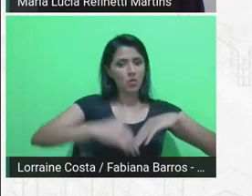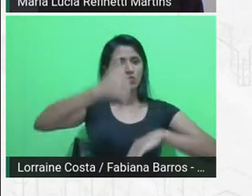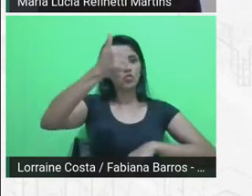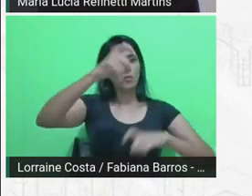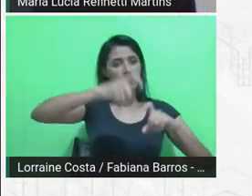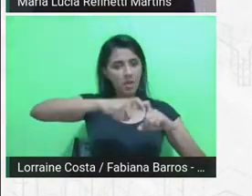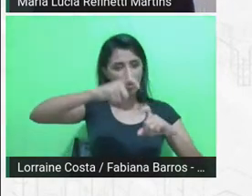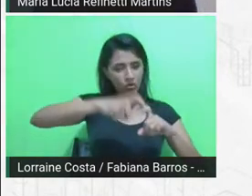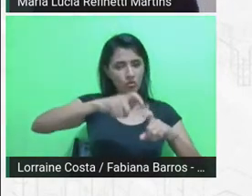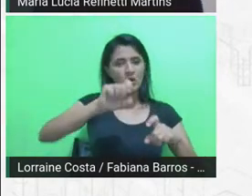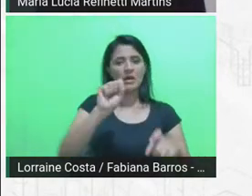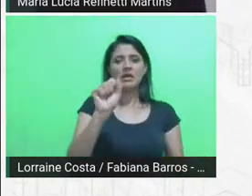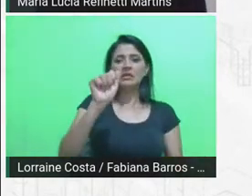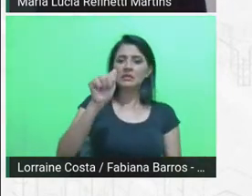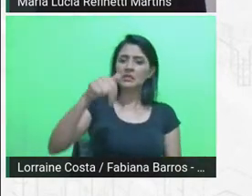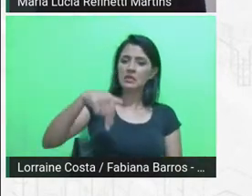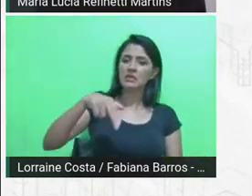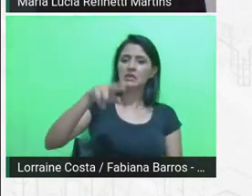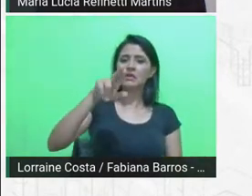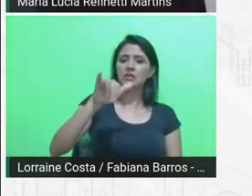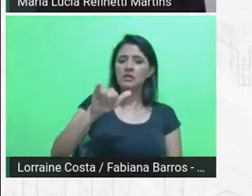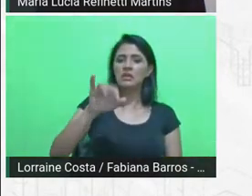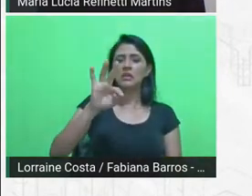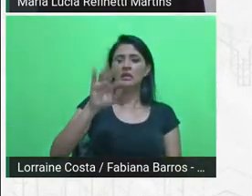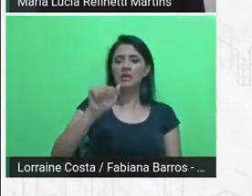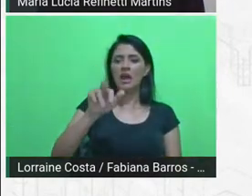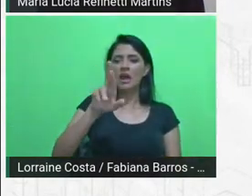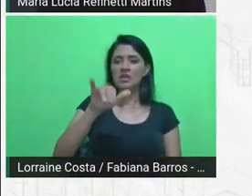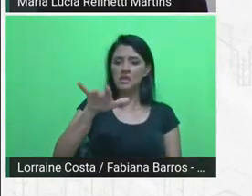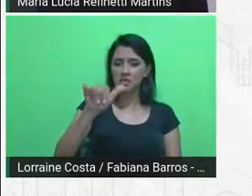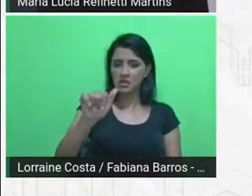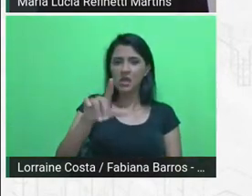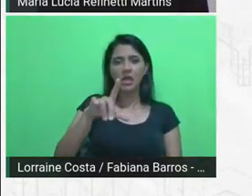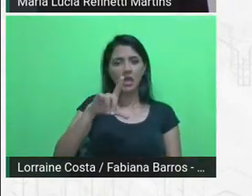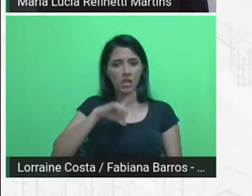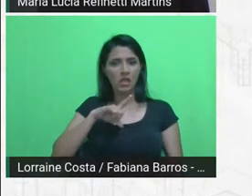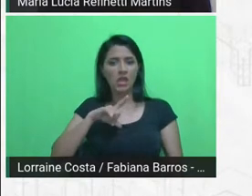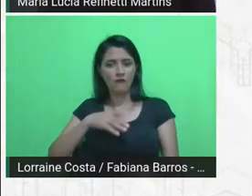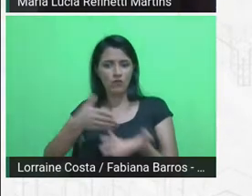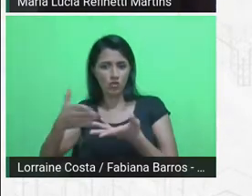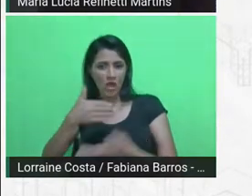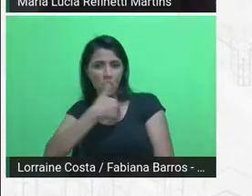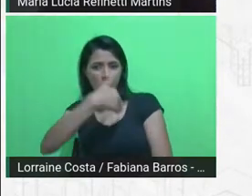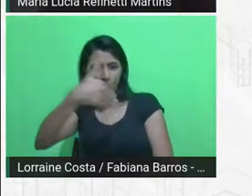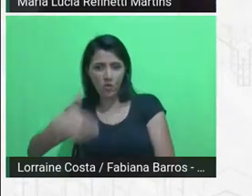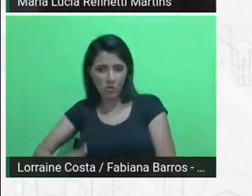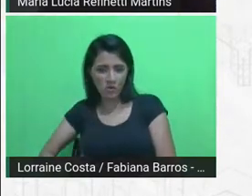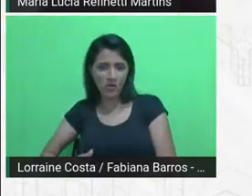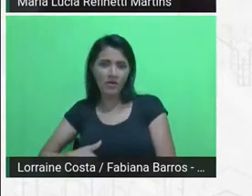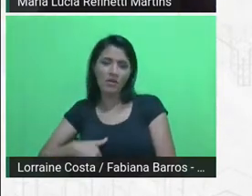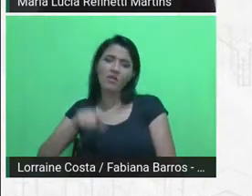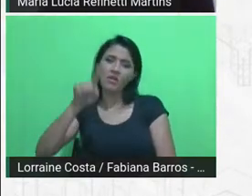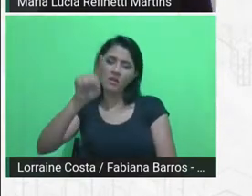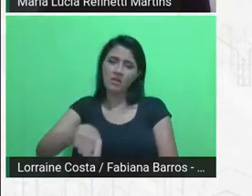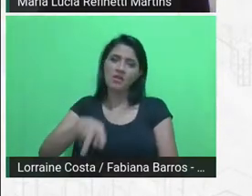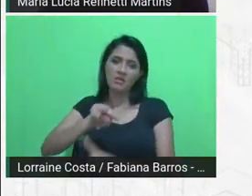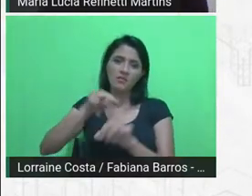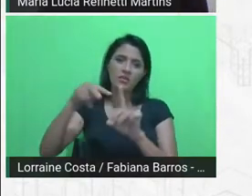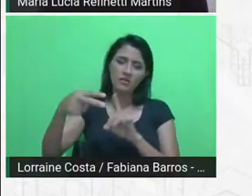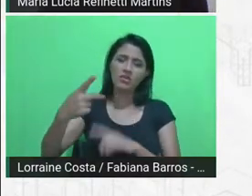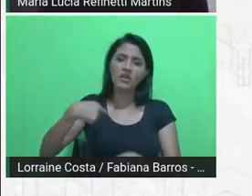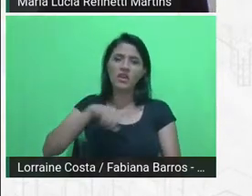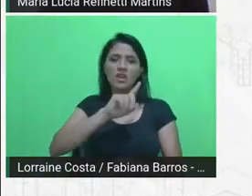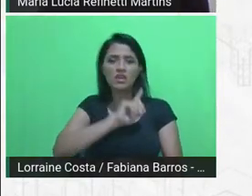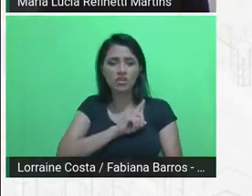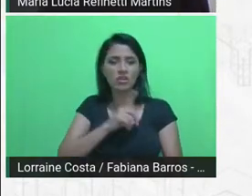uma carreira pública, é nessa perspectiva que a gente via